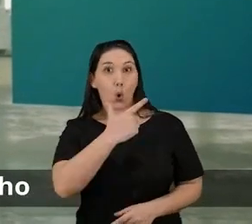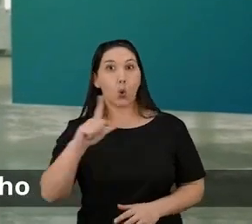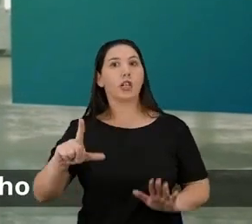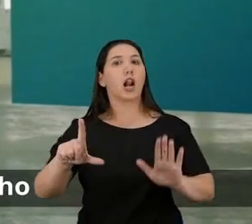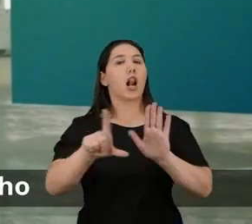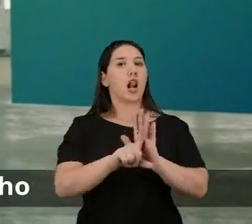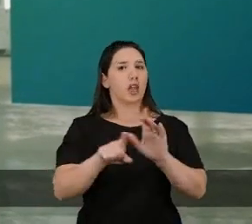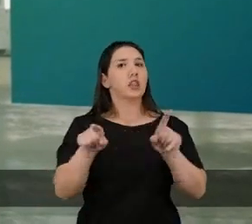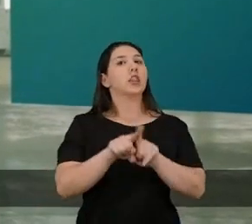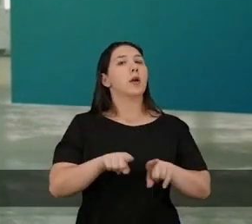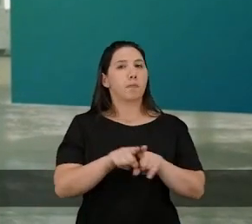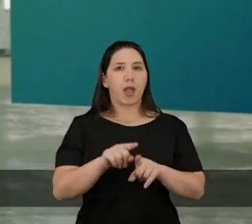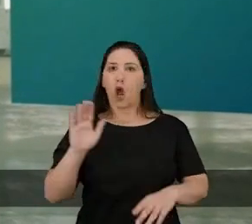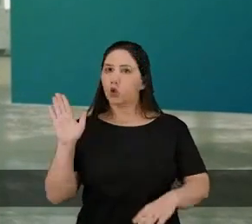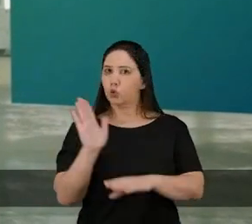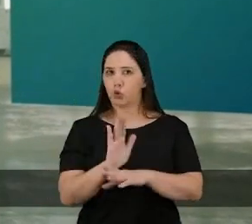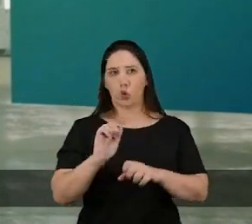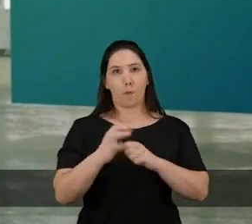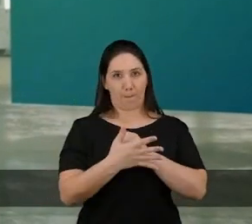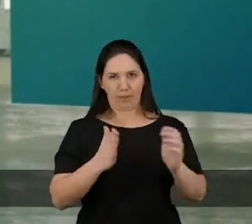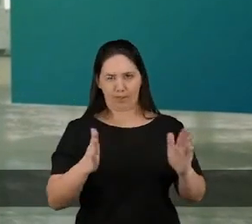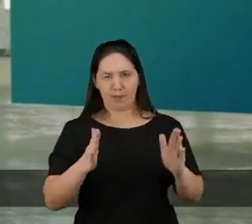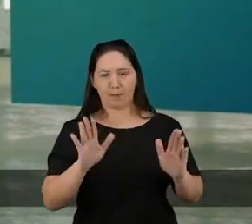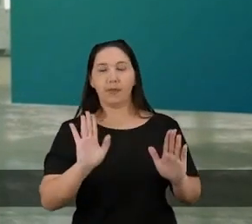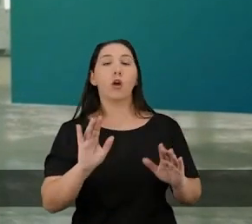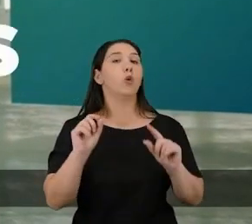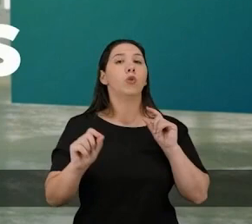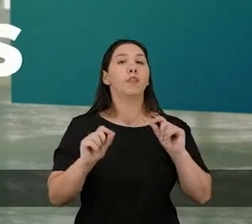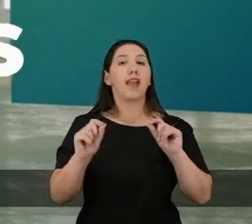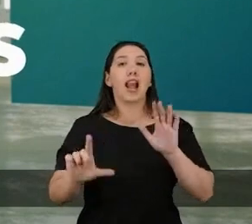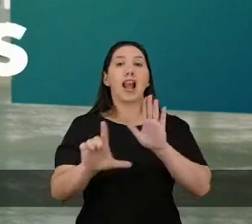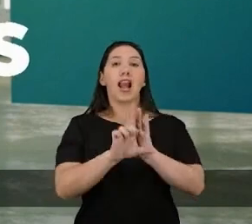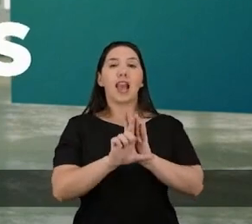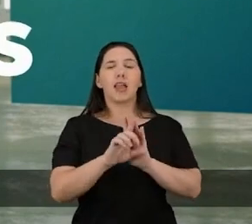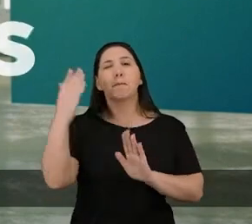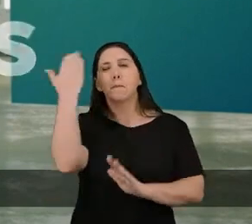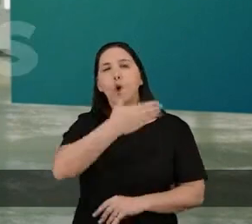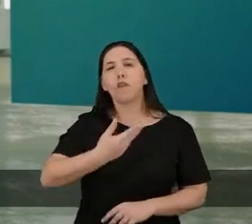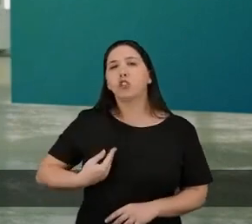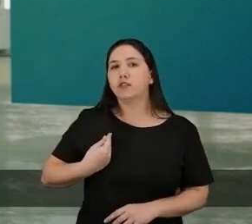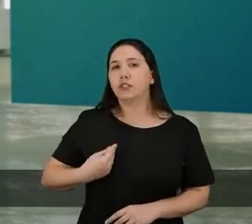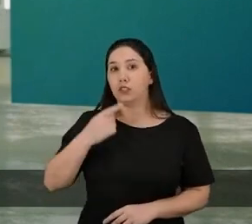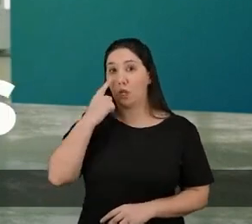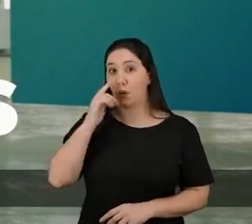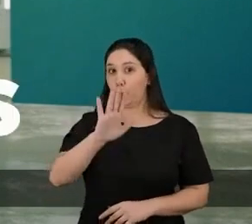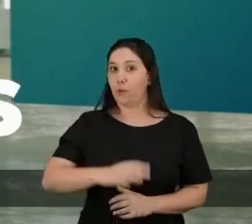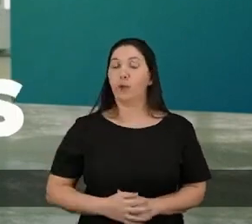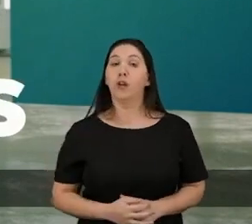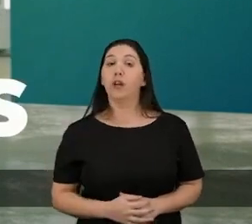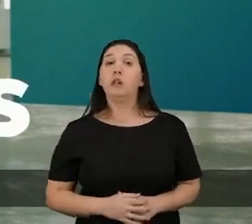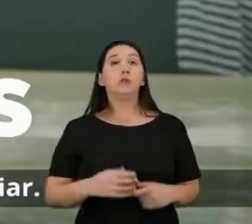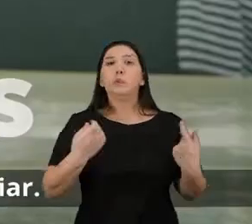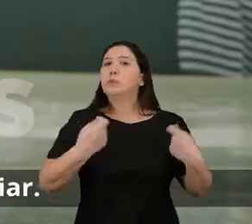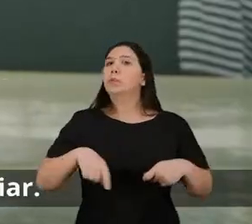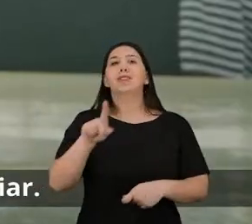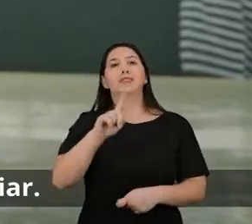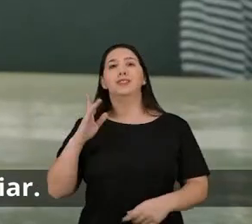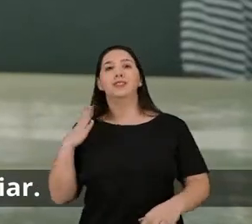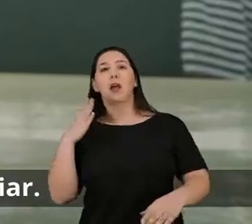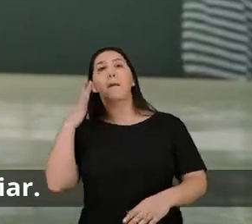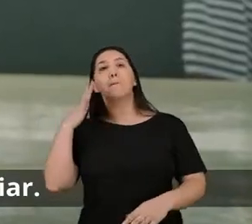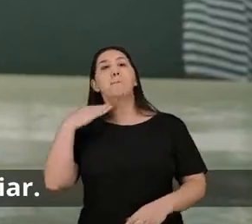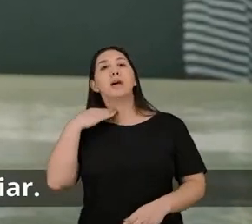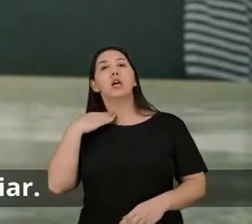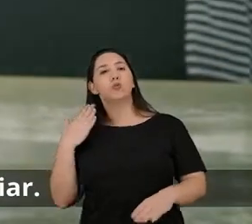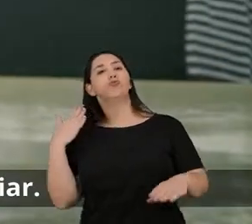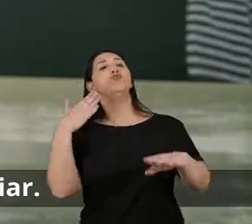esse programa do Jorginho ajudou a manter mais de 74 mil empresas e 750 mil empregos. Até o presidente